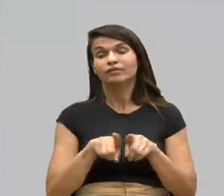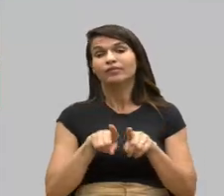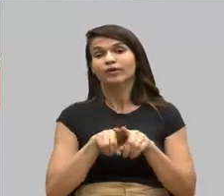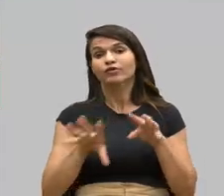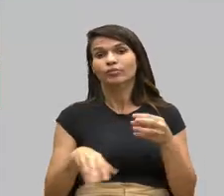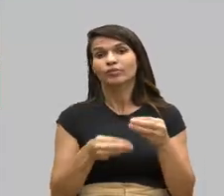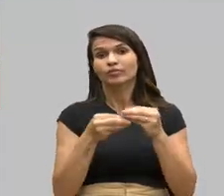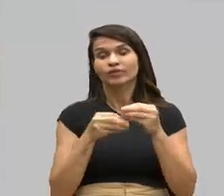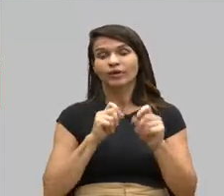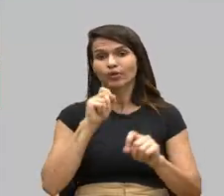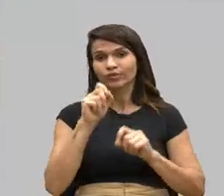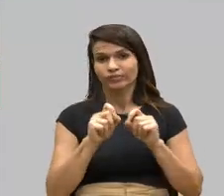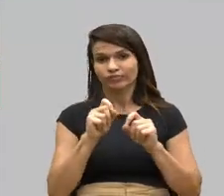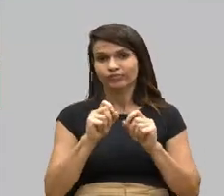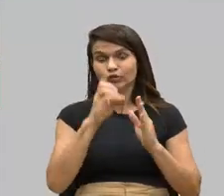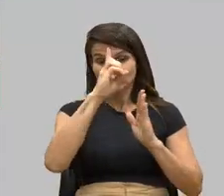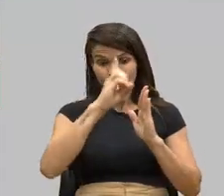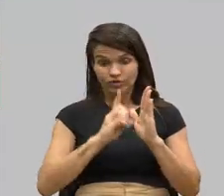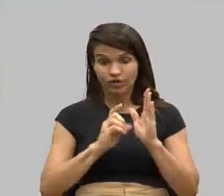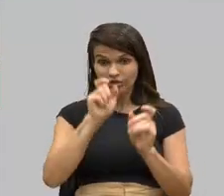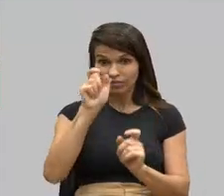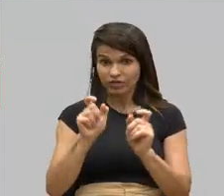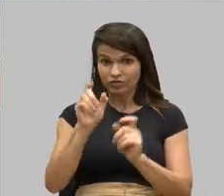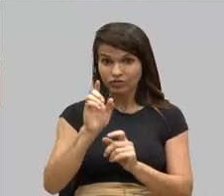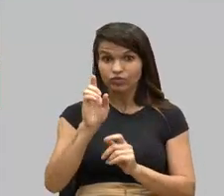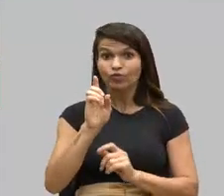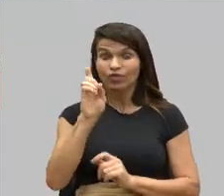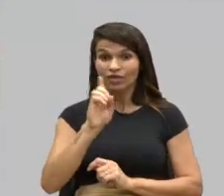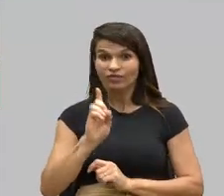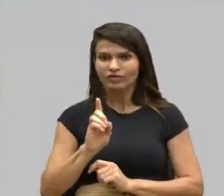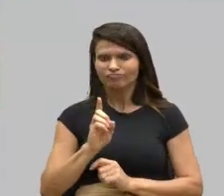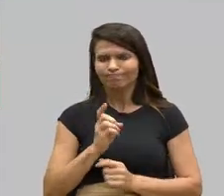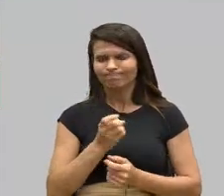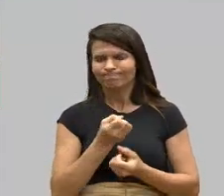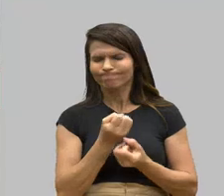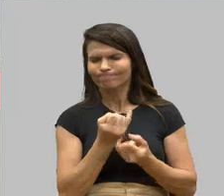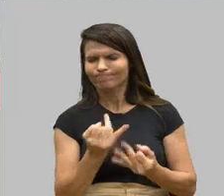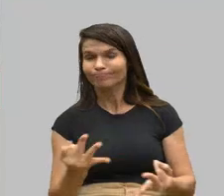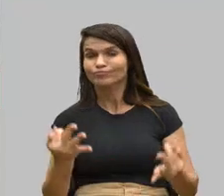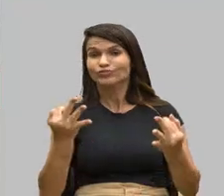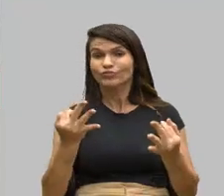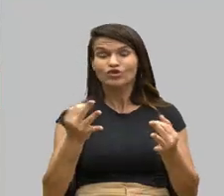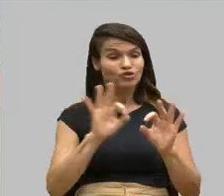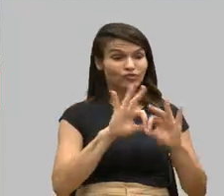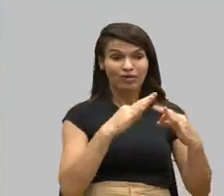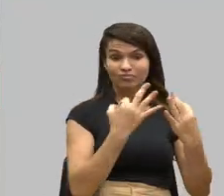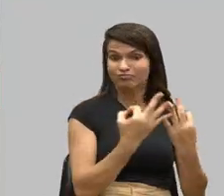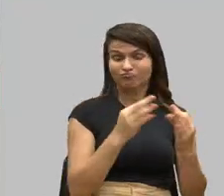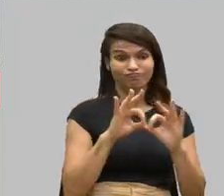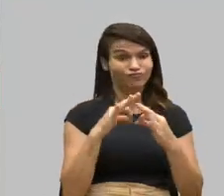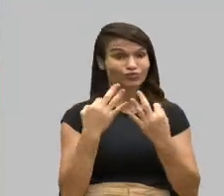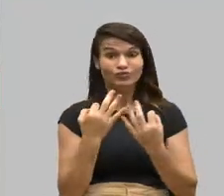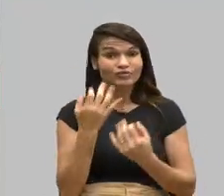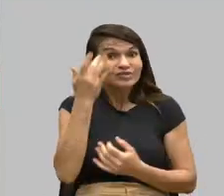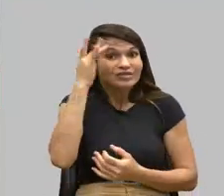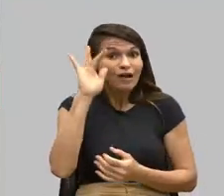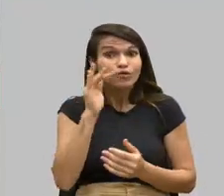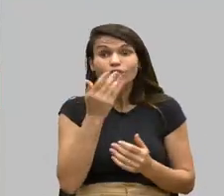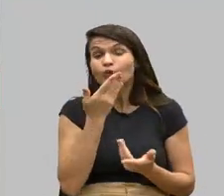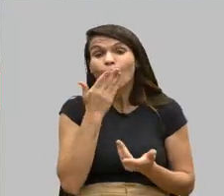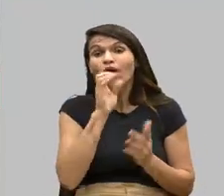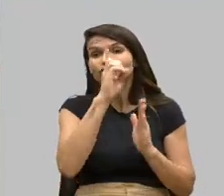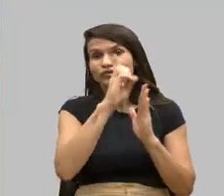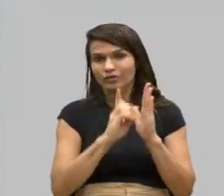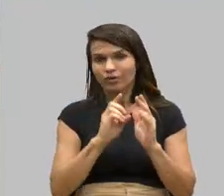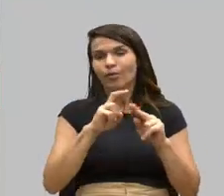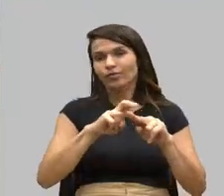os direitos das pessoas com deficiência são inúmeros e muitas famílias não sabem quais os direitos, por isso, pedi para